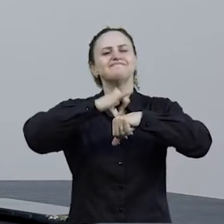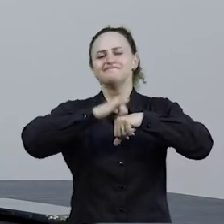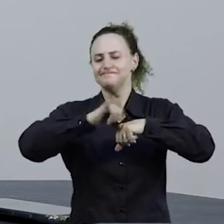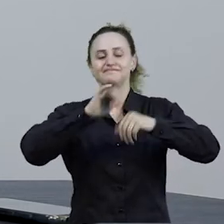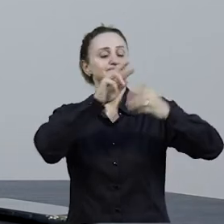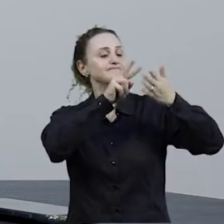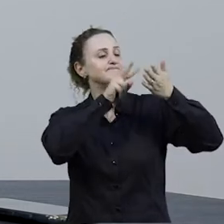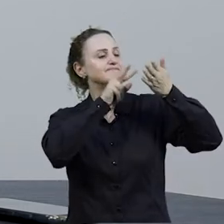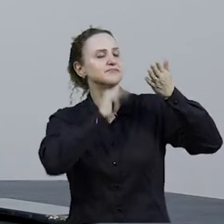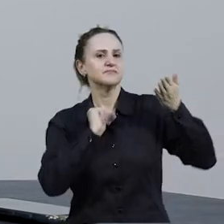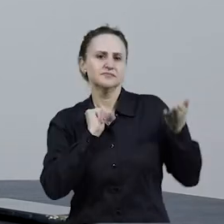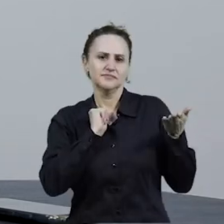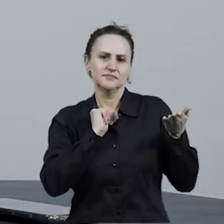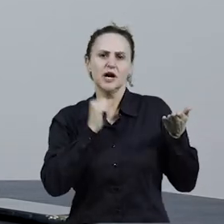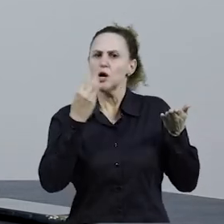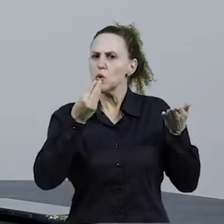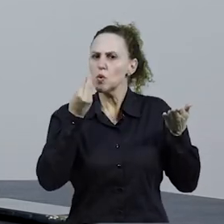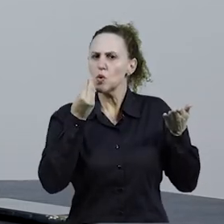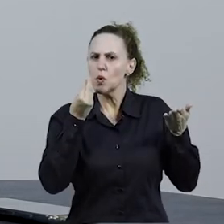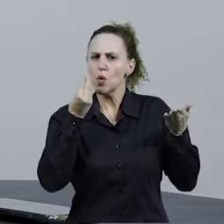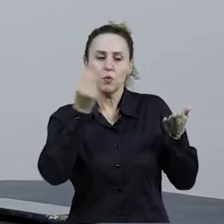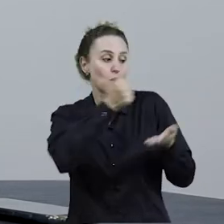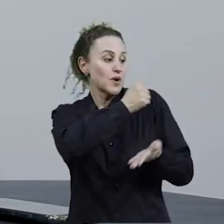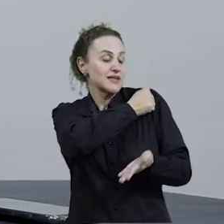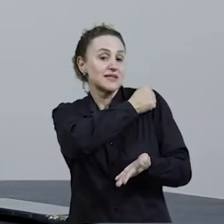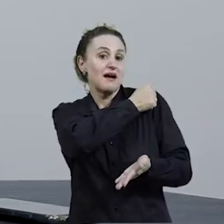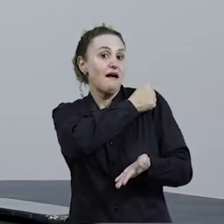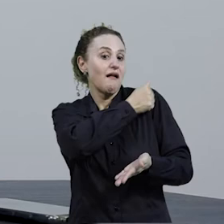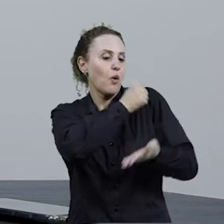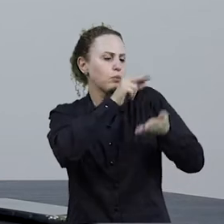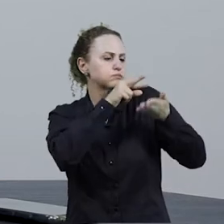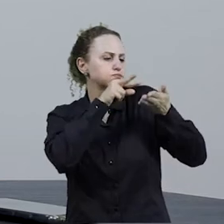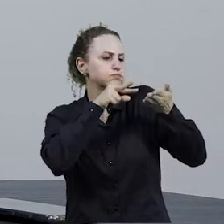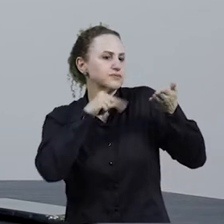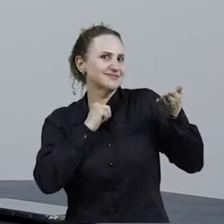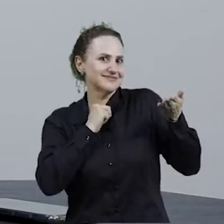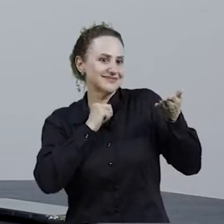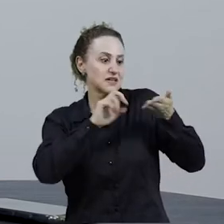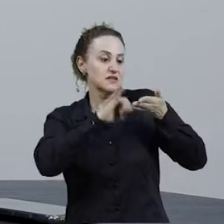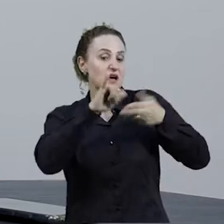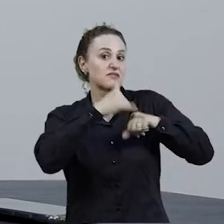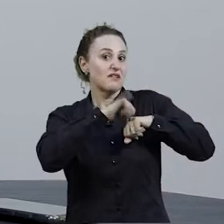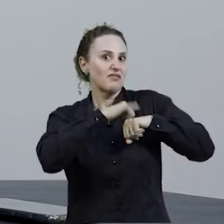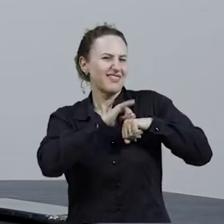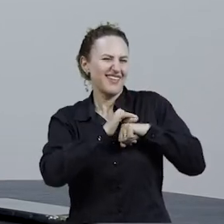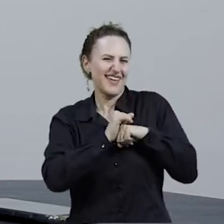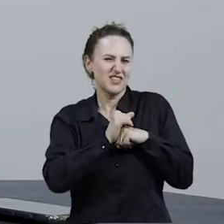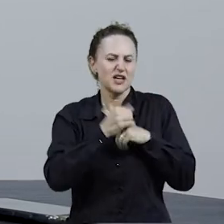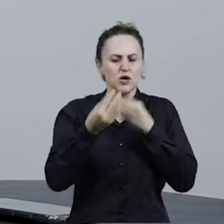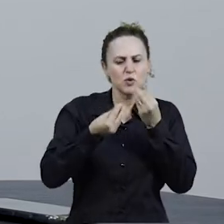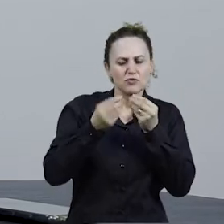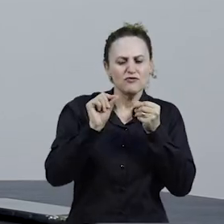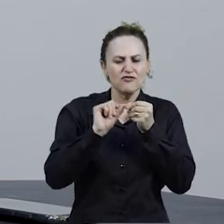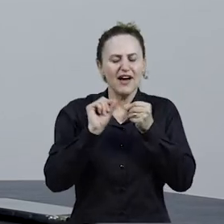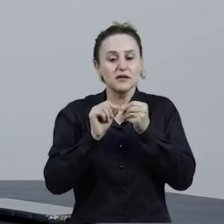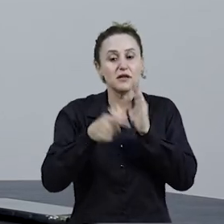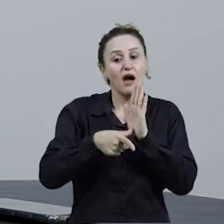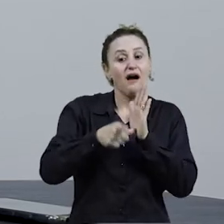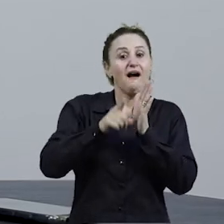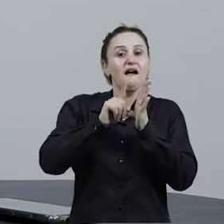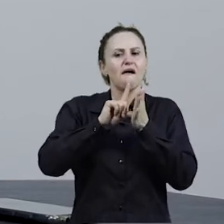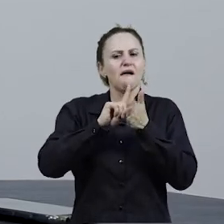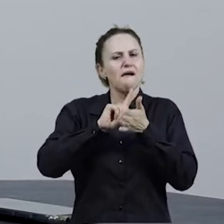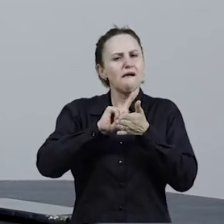leitura, né? Então, como que o aluno lê? Como é que nós lemos, né? Então, a gente faz inferência, a gente faz antecipação,